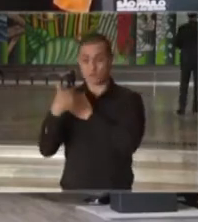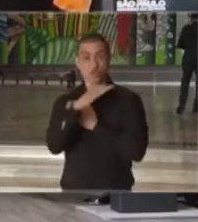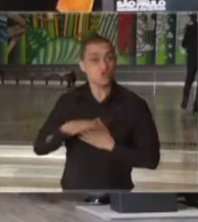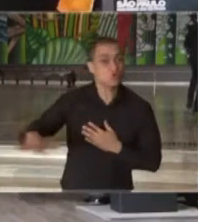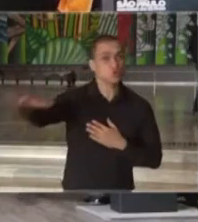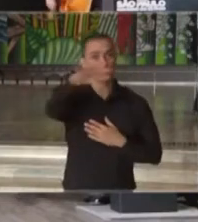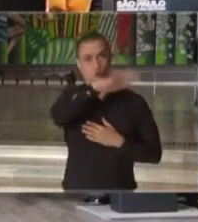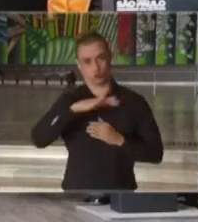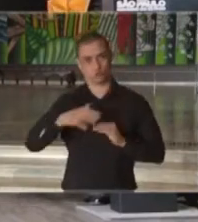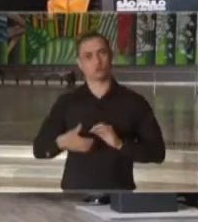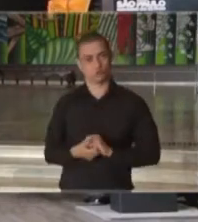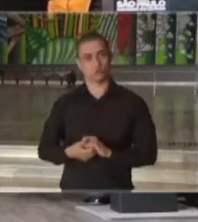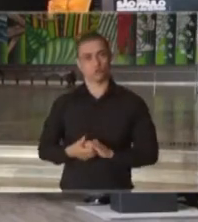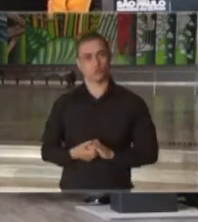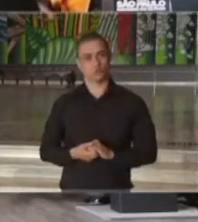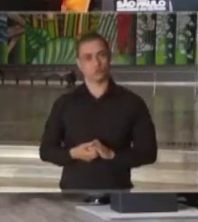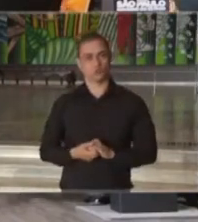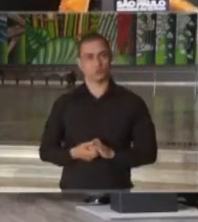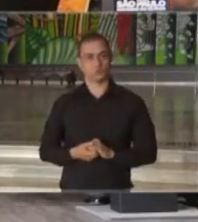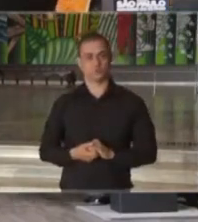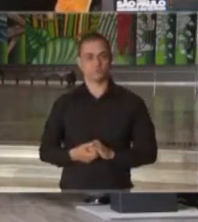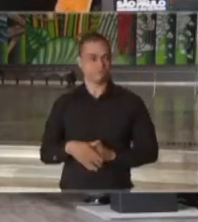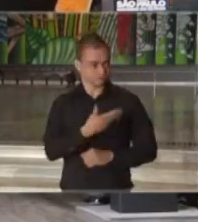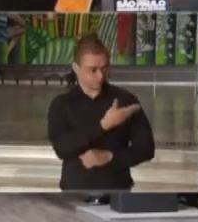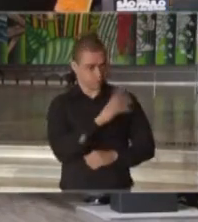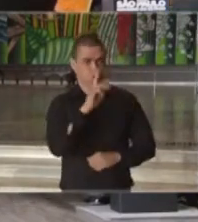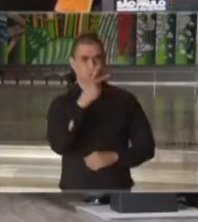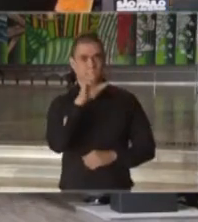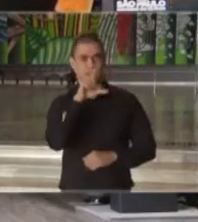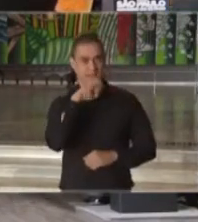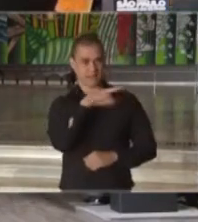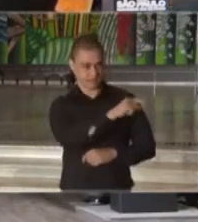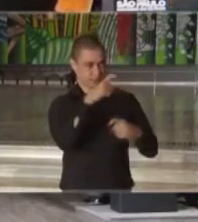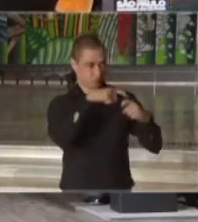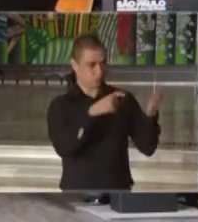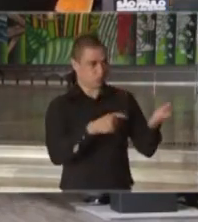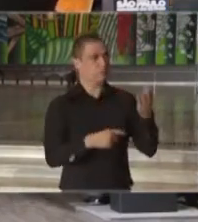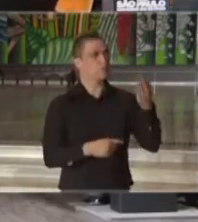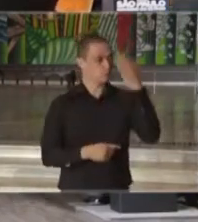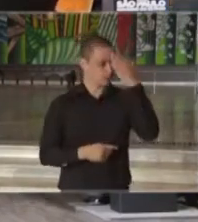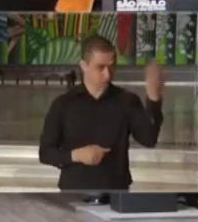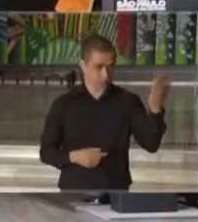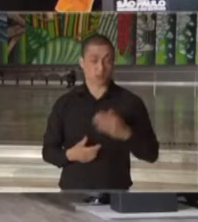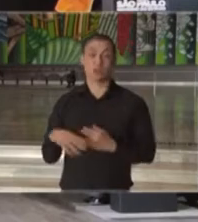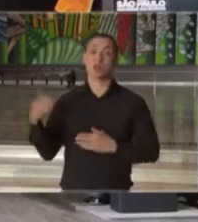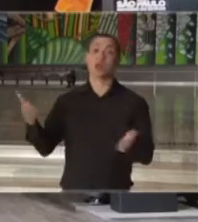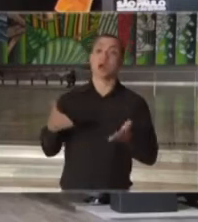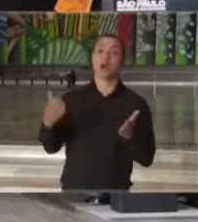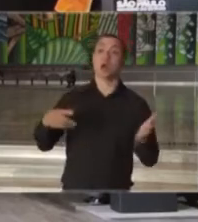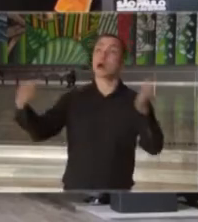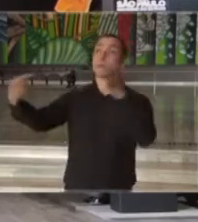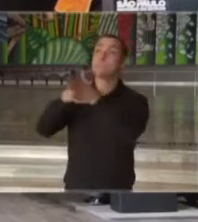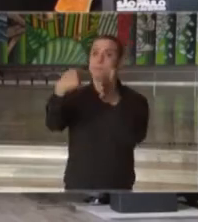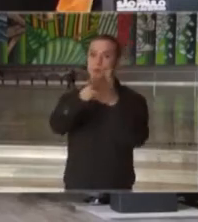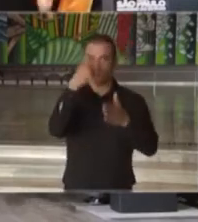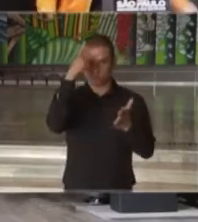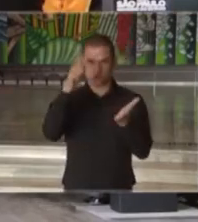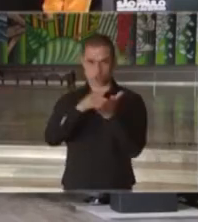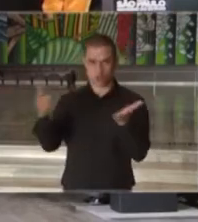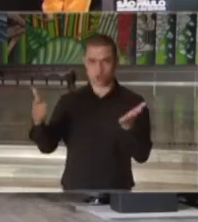cidadãos. Doutora Helena, muito obrigado. Nós vamos agora às perguntas dos jornalistas.